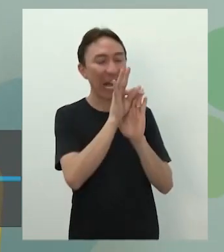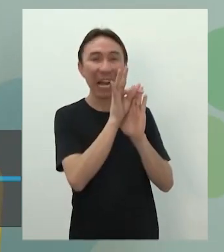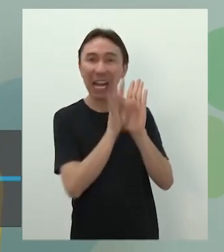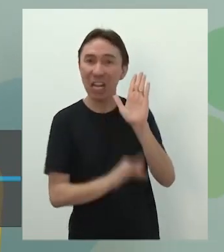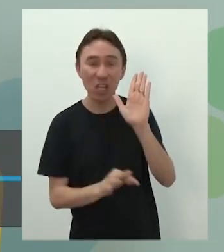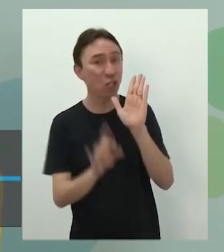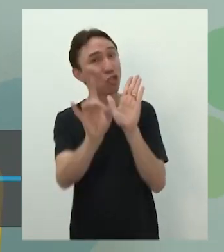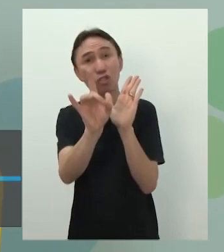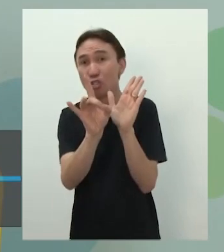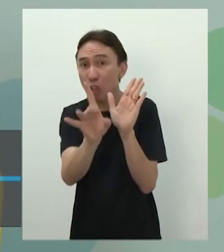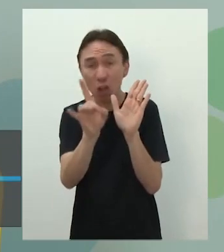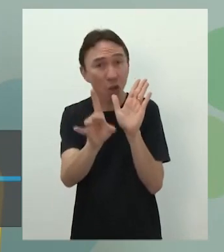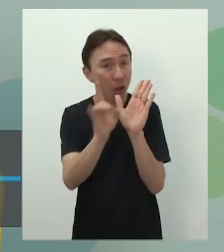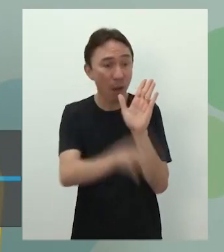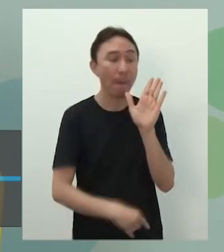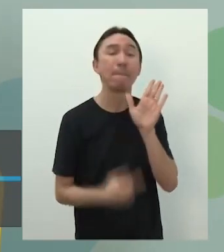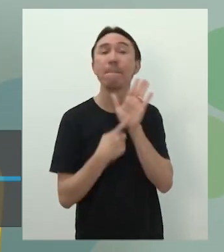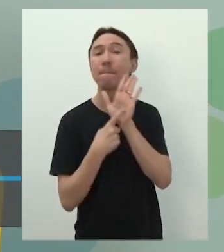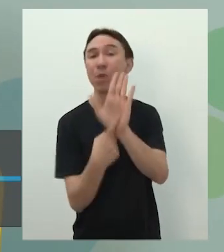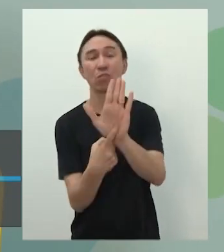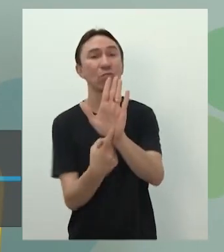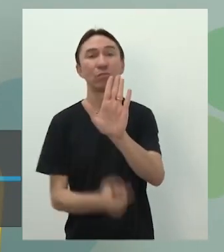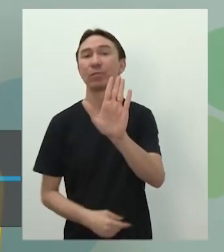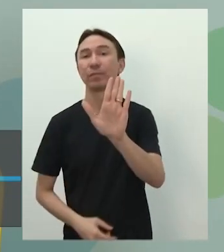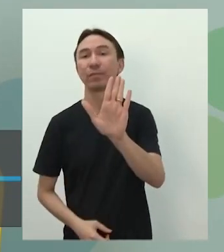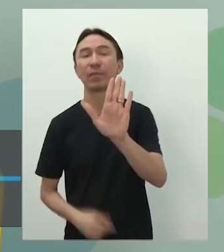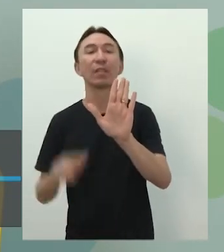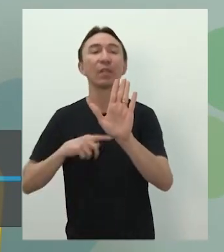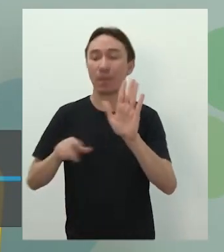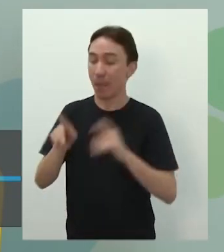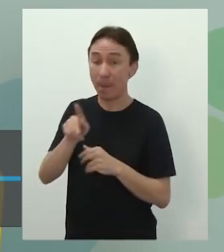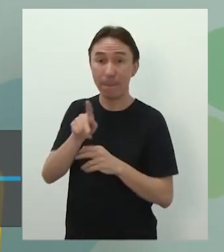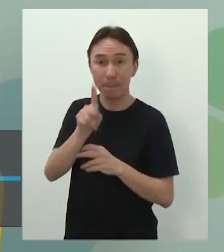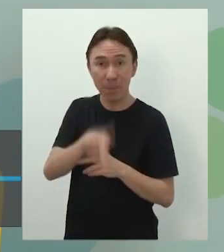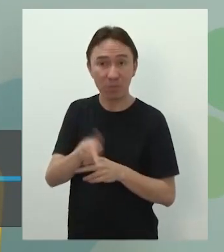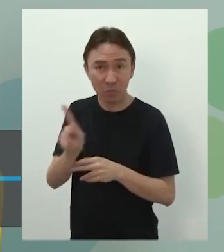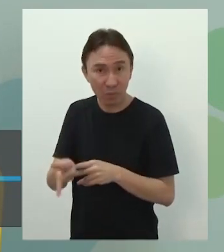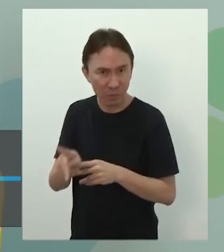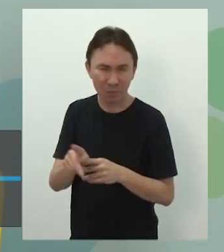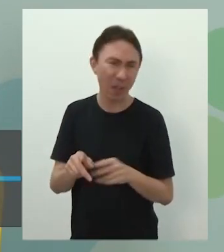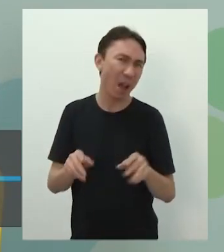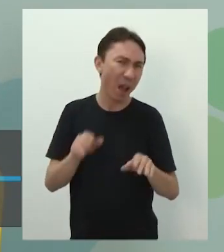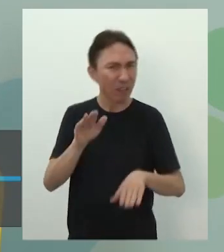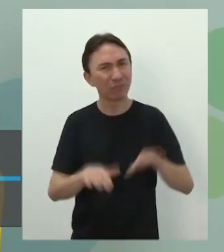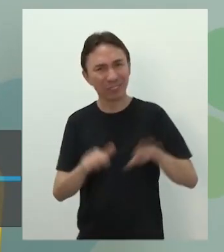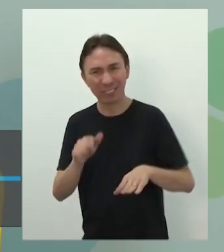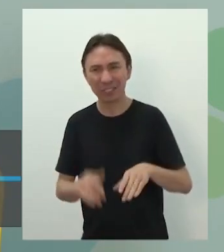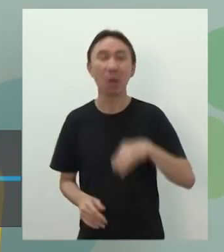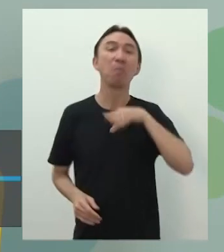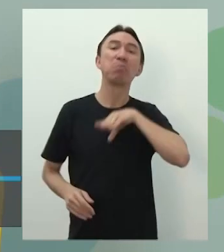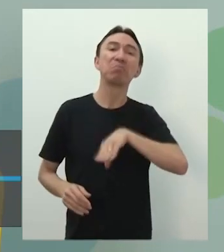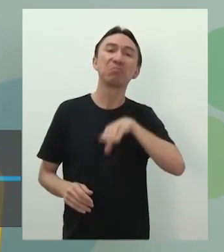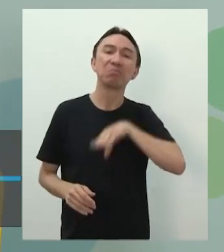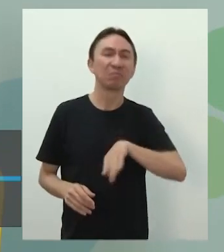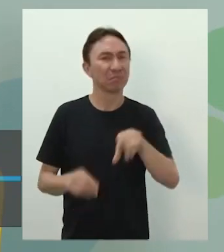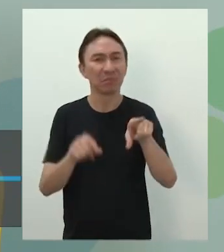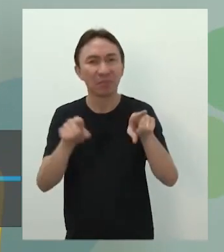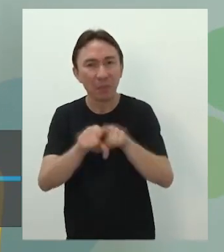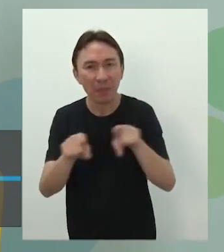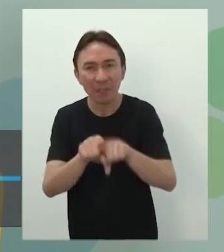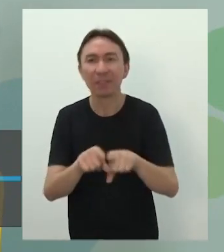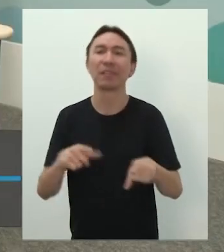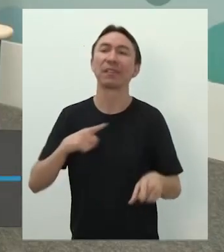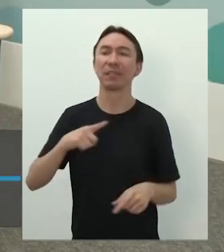expositivos, em que você tem ali o professor colocando, até em língua portuguesa, esses textos que eu estou fazendo aqui, não é, professor Mauro?